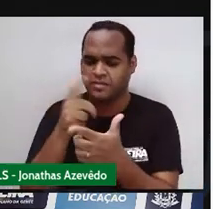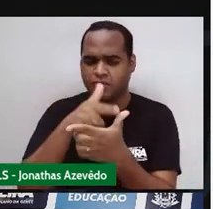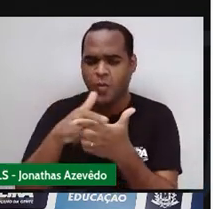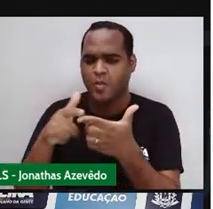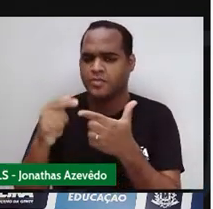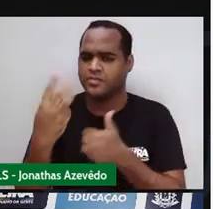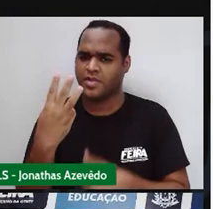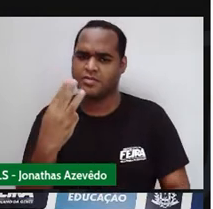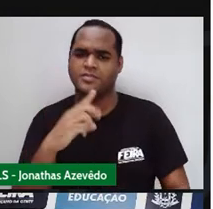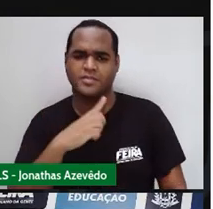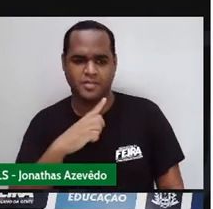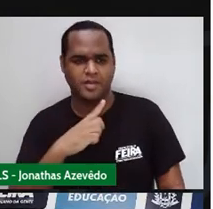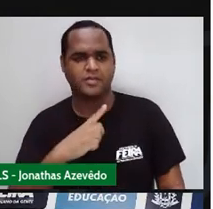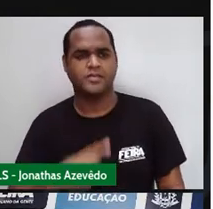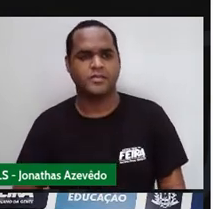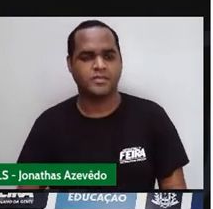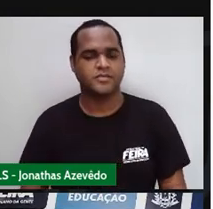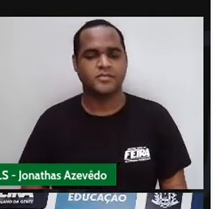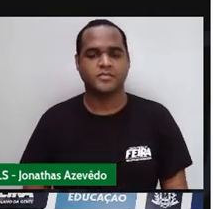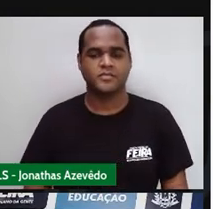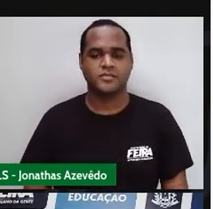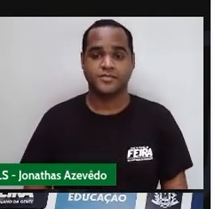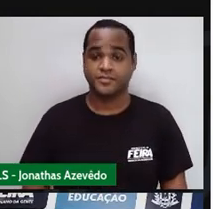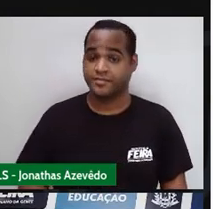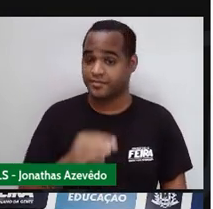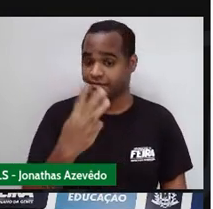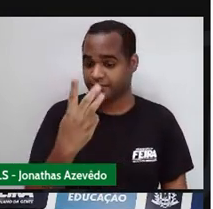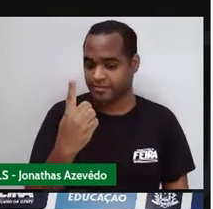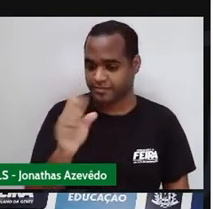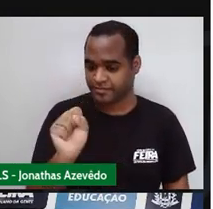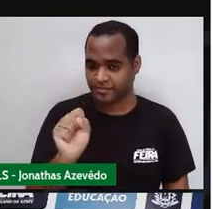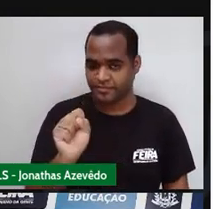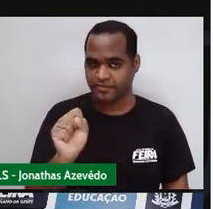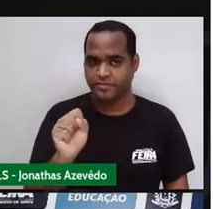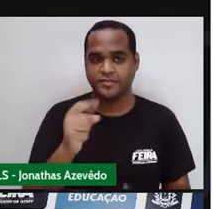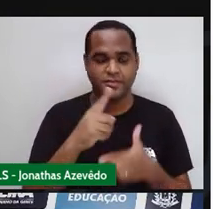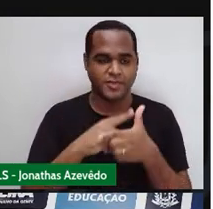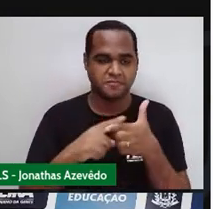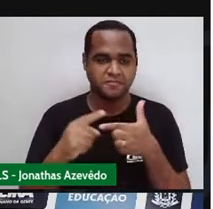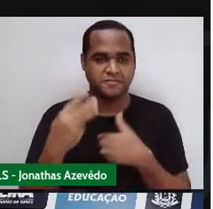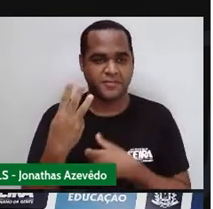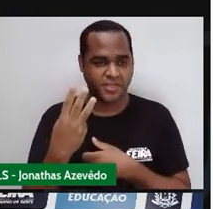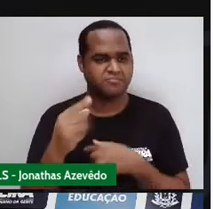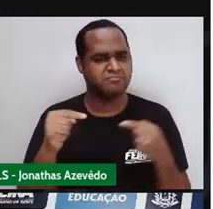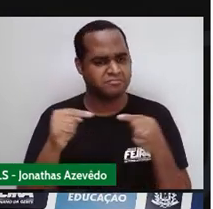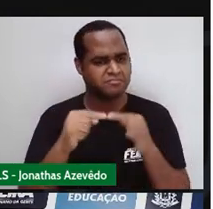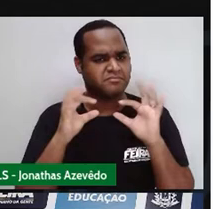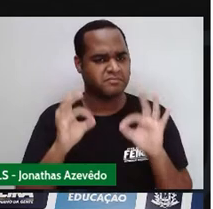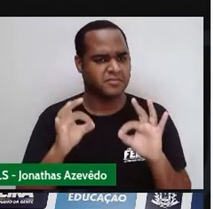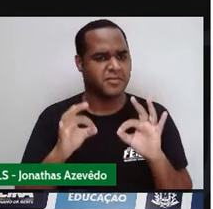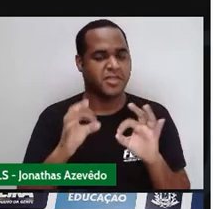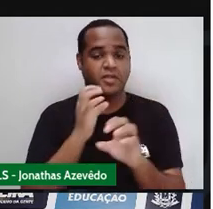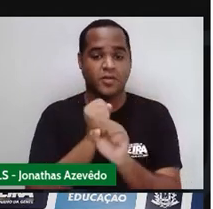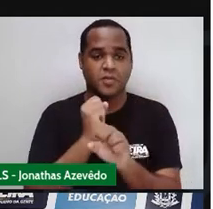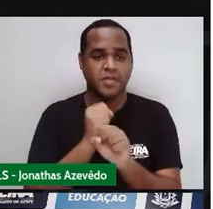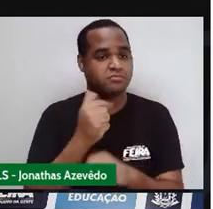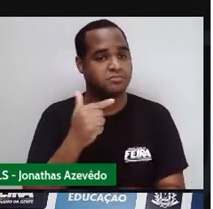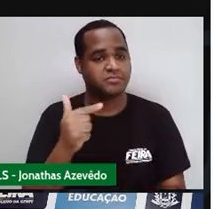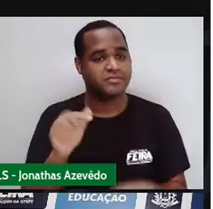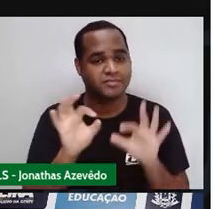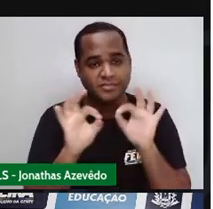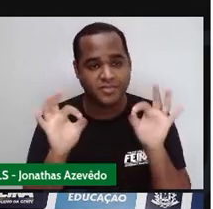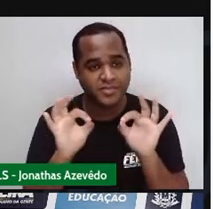é um número divisível por 3? É aquele número que se faz dividido por 3 E a divisão é exata O resto é zero Quer ver só?